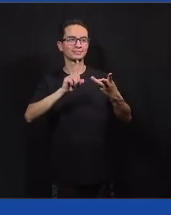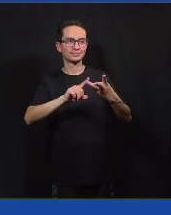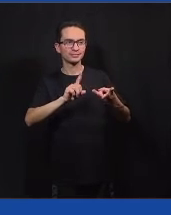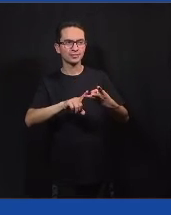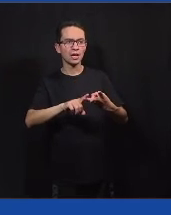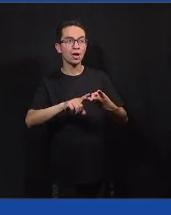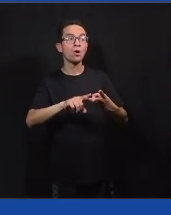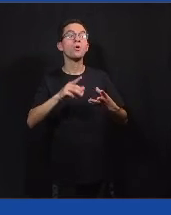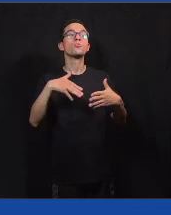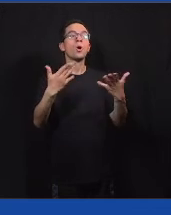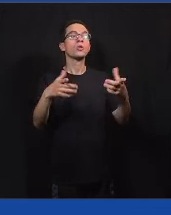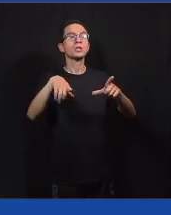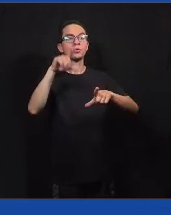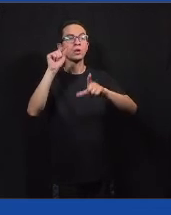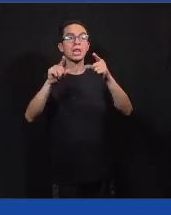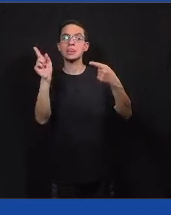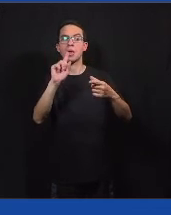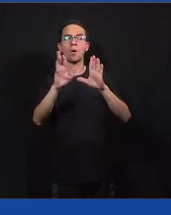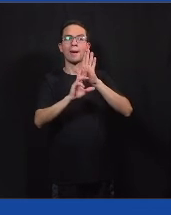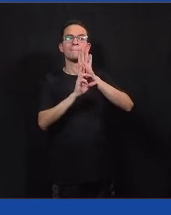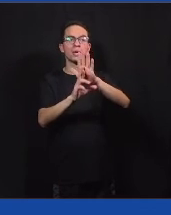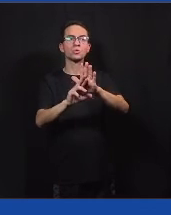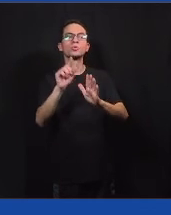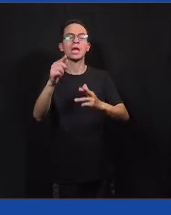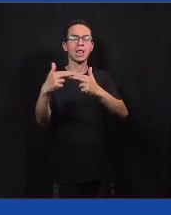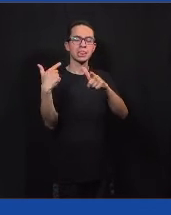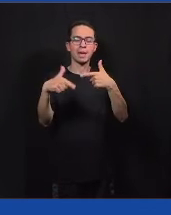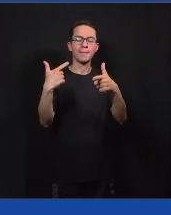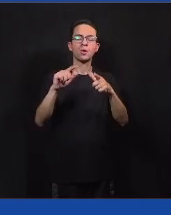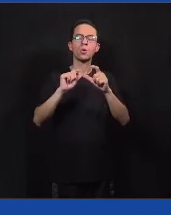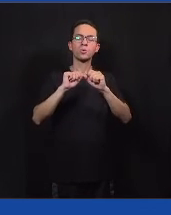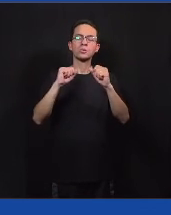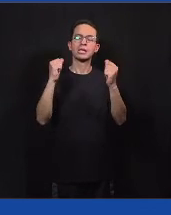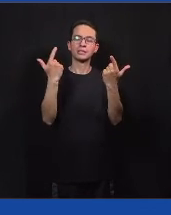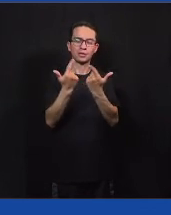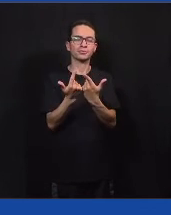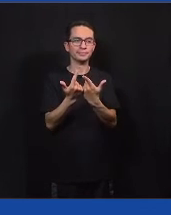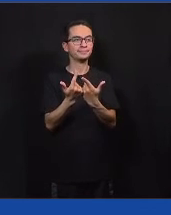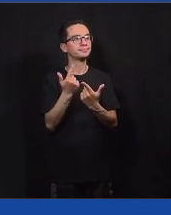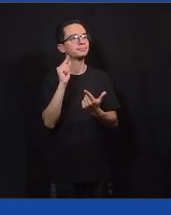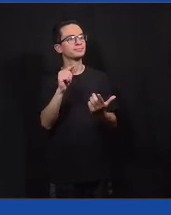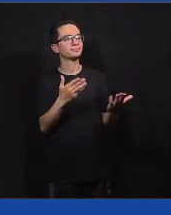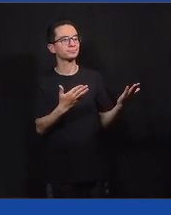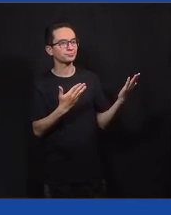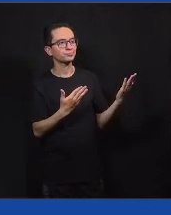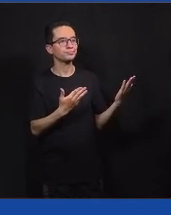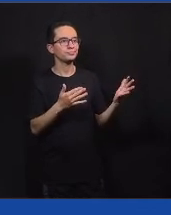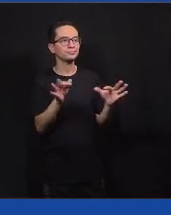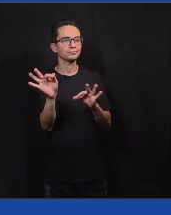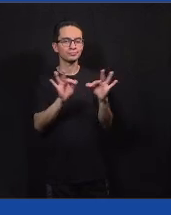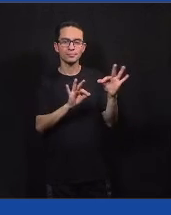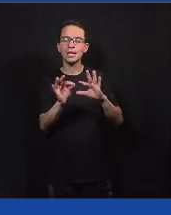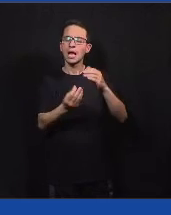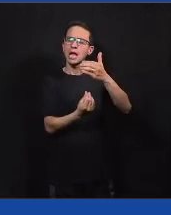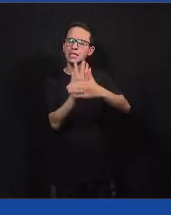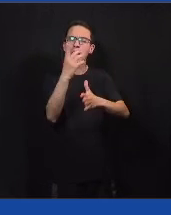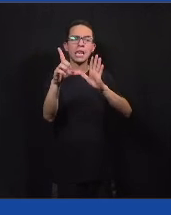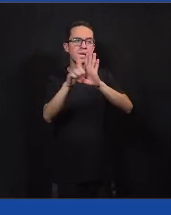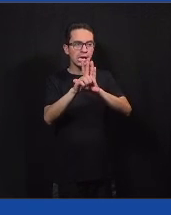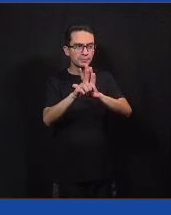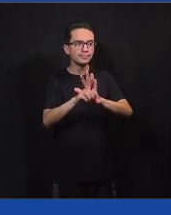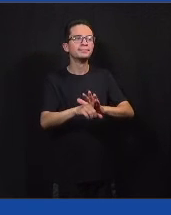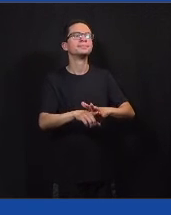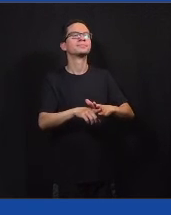Qual das opções não representa uma função do poder legislativo? Elaborar leis. Ok.